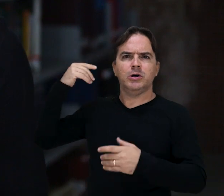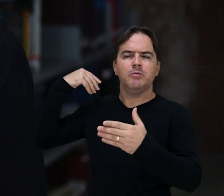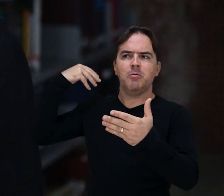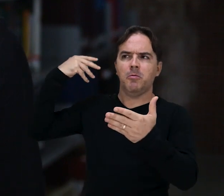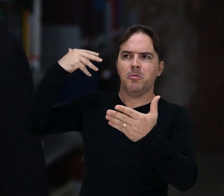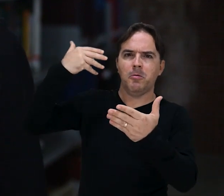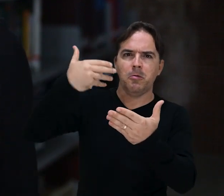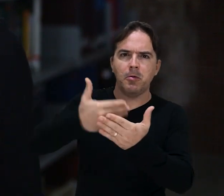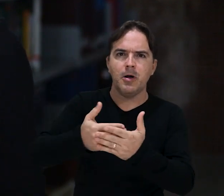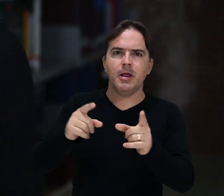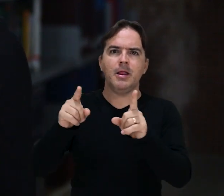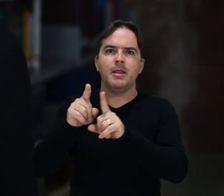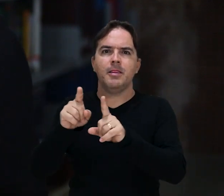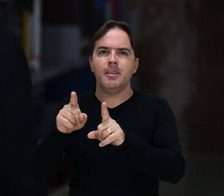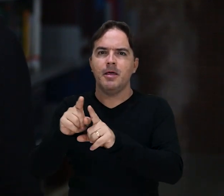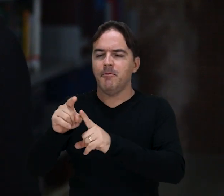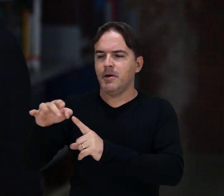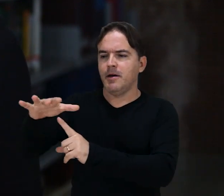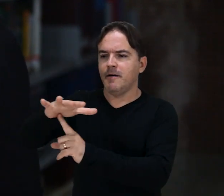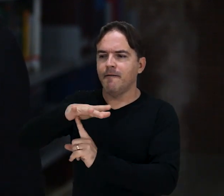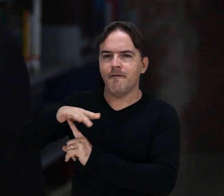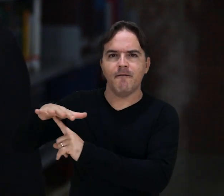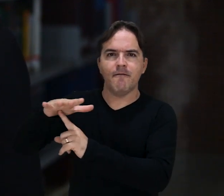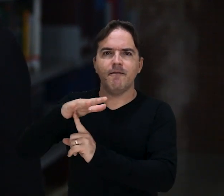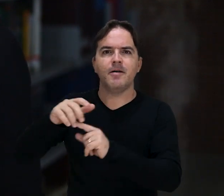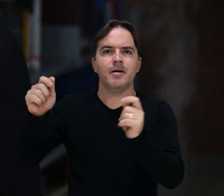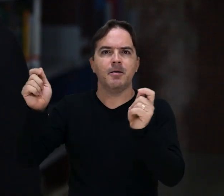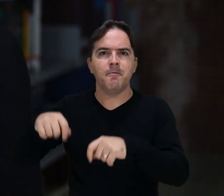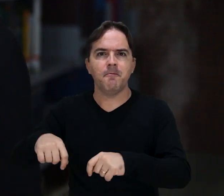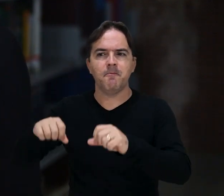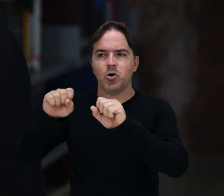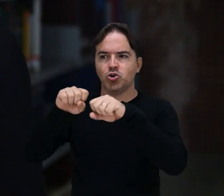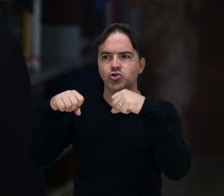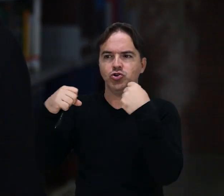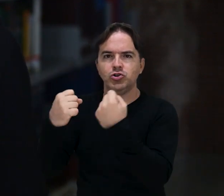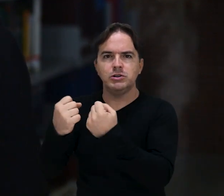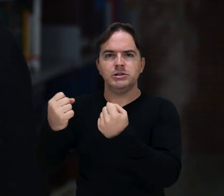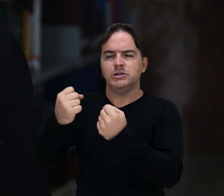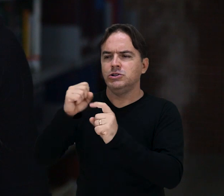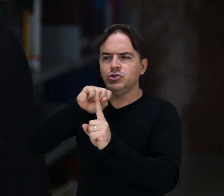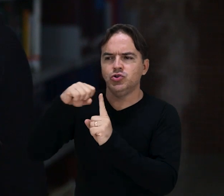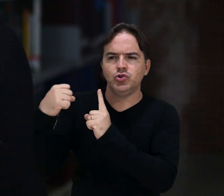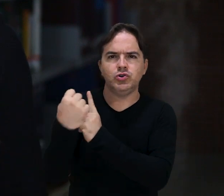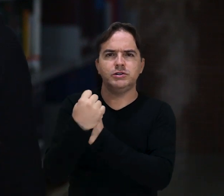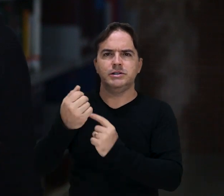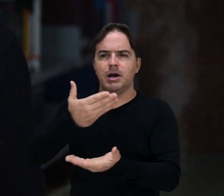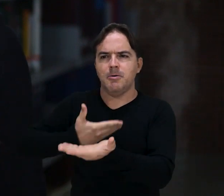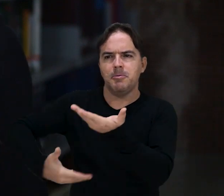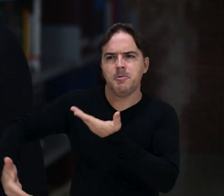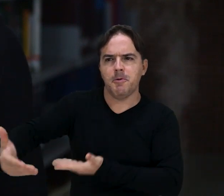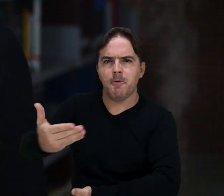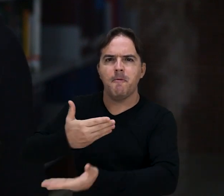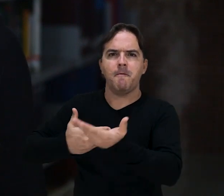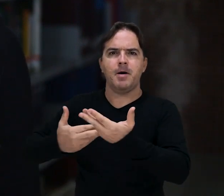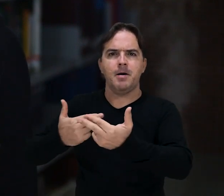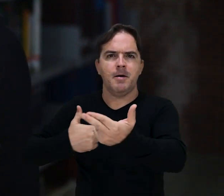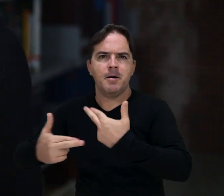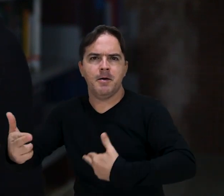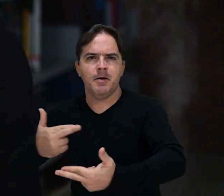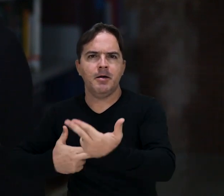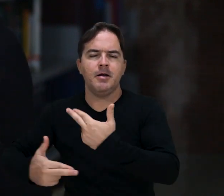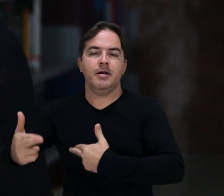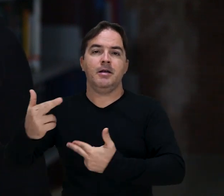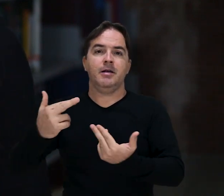são apenas um local de compra, de venda, mas também um espaço de socialização e esse é um papel muito importante das feiras.